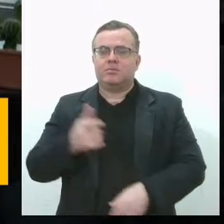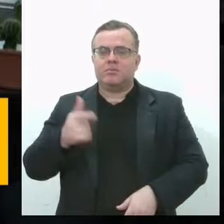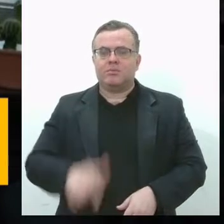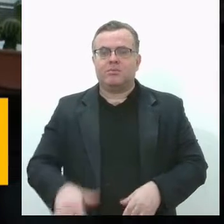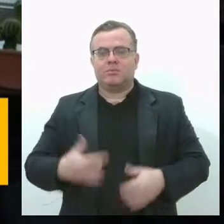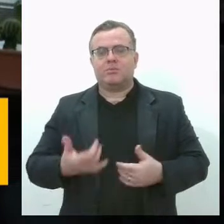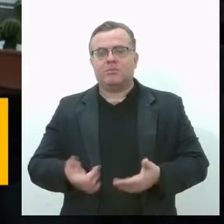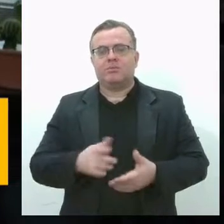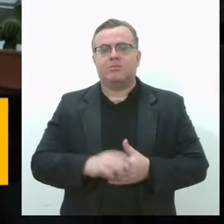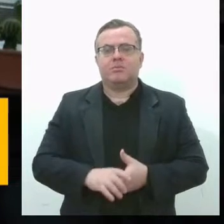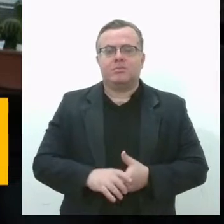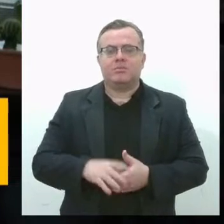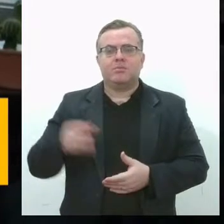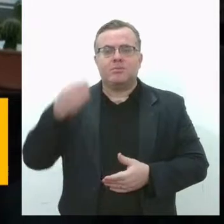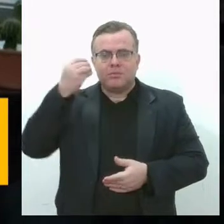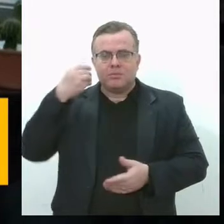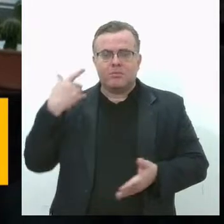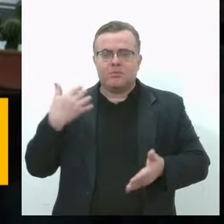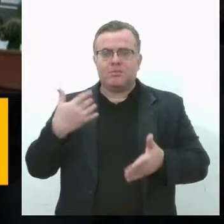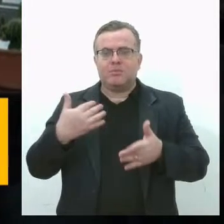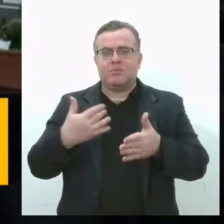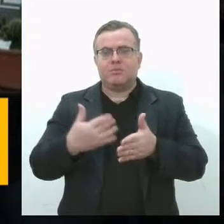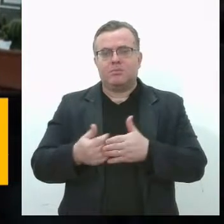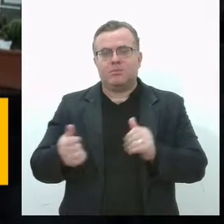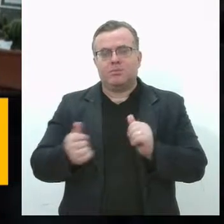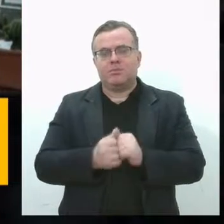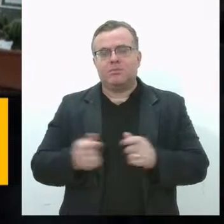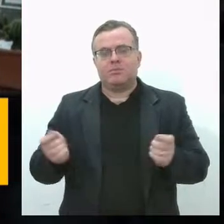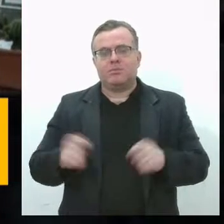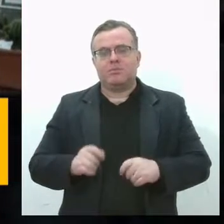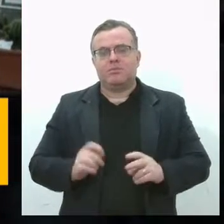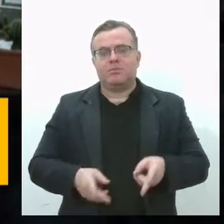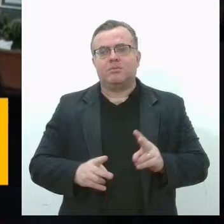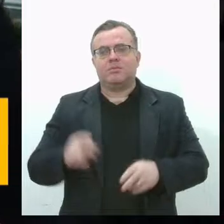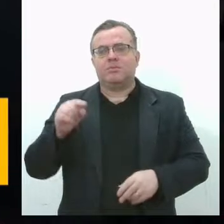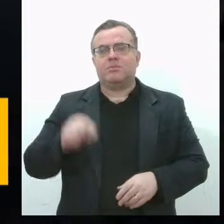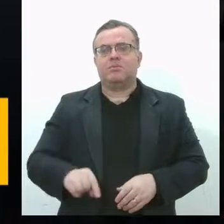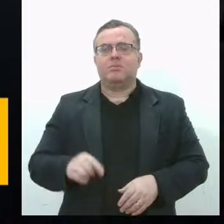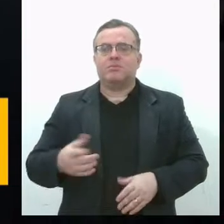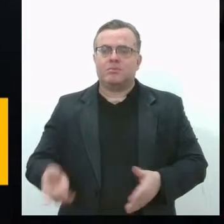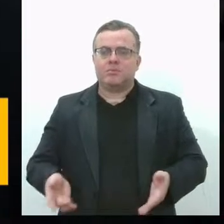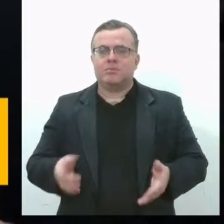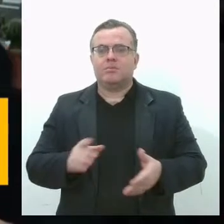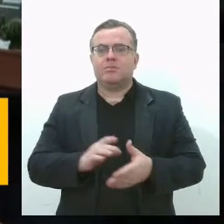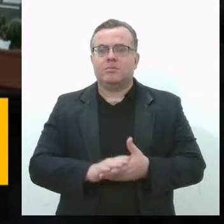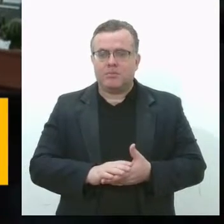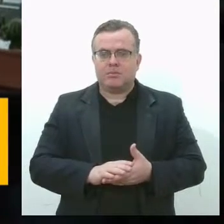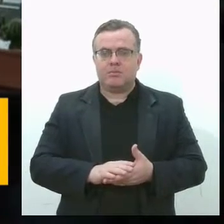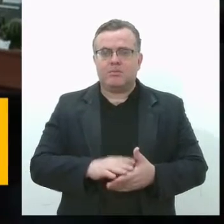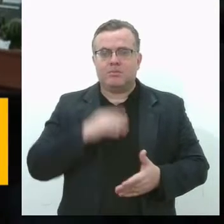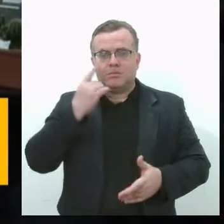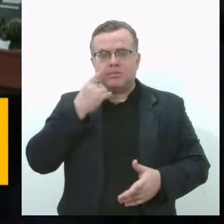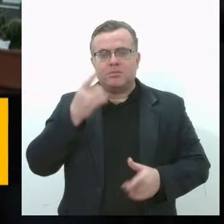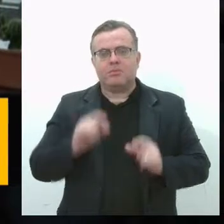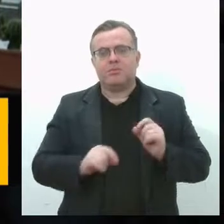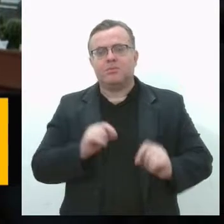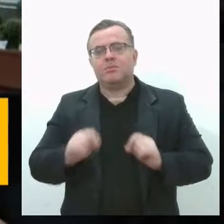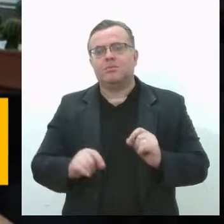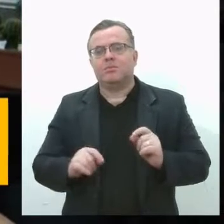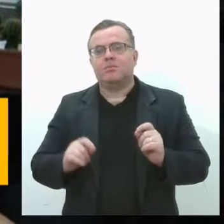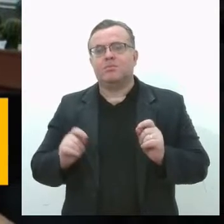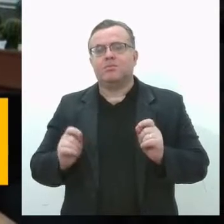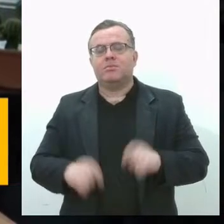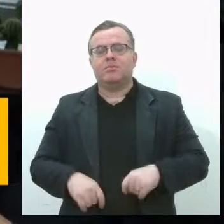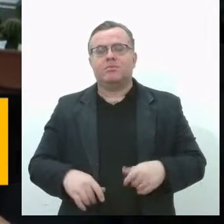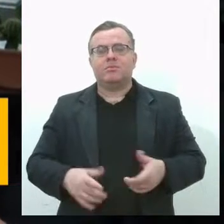experiente ainda, apesar de a gente ter sido vereador da capital, com três mandatos, deputado de 2015 a 2018, e a gente vem com uma